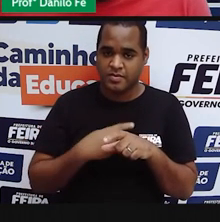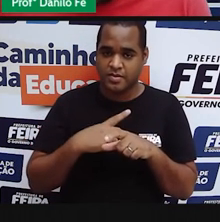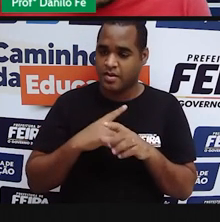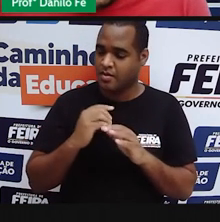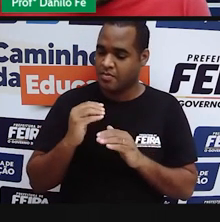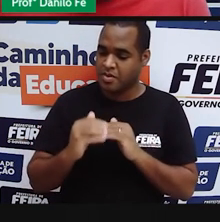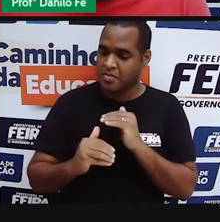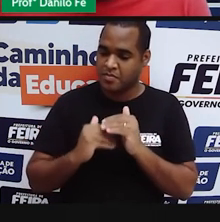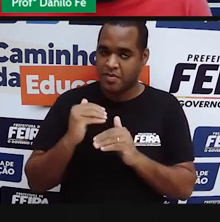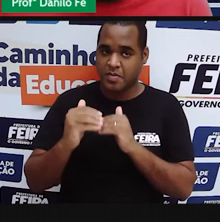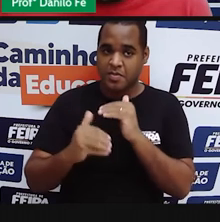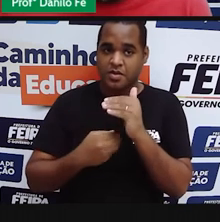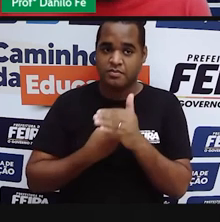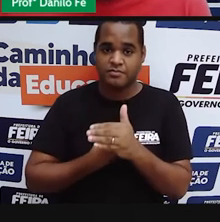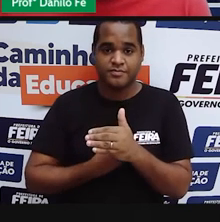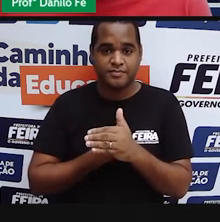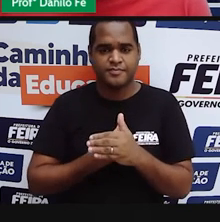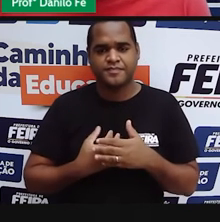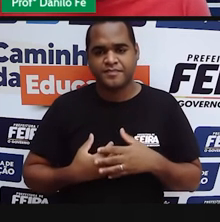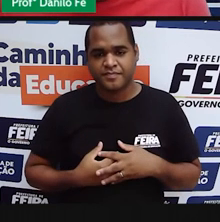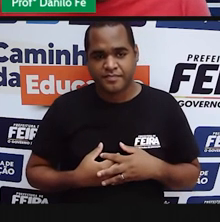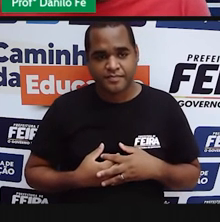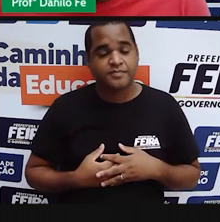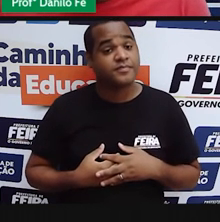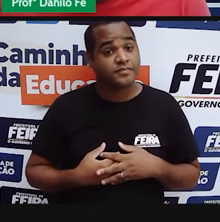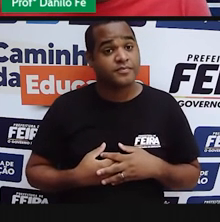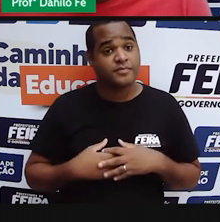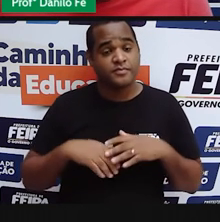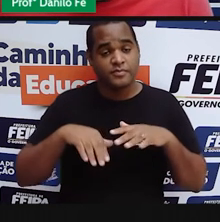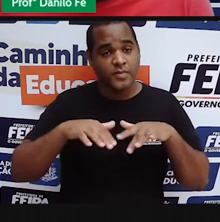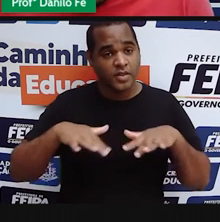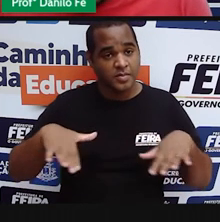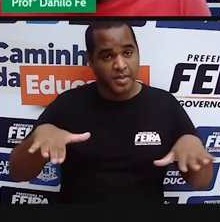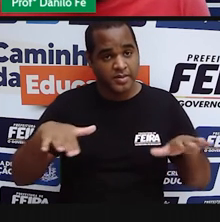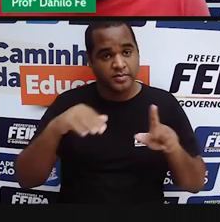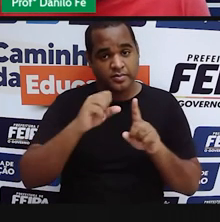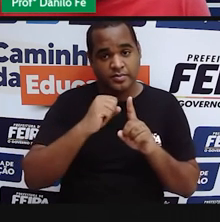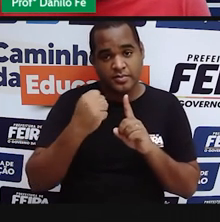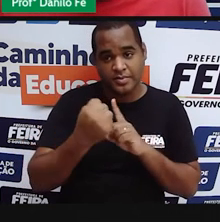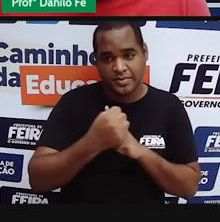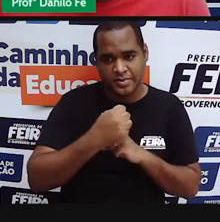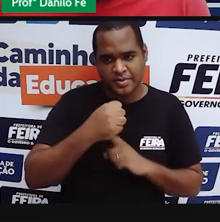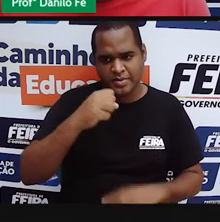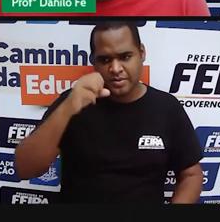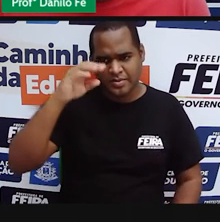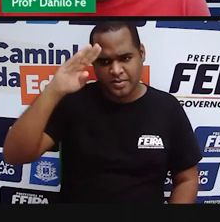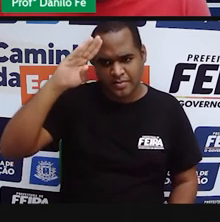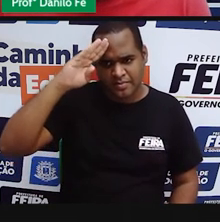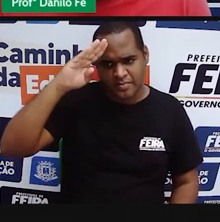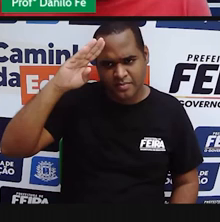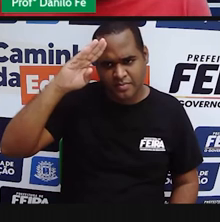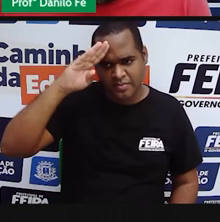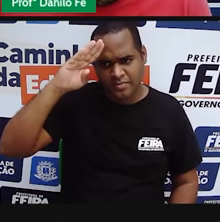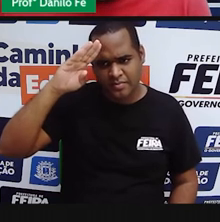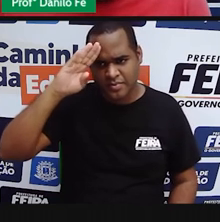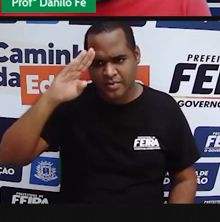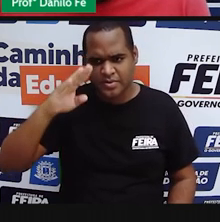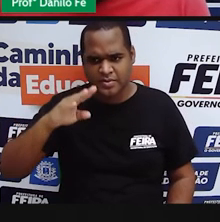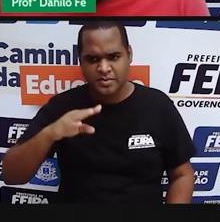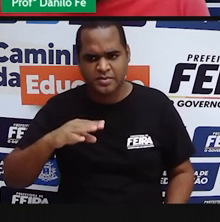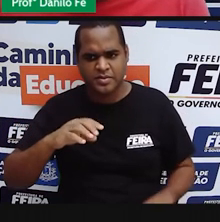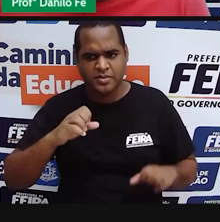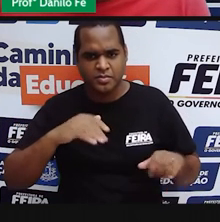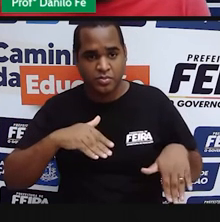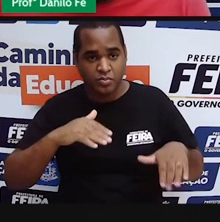E esse lugar ia ser ocupado por ela ao longo de toda a vida. Na base da sociedade, você tinha soldados,